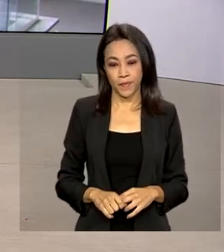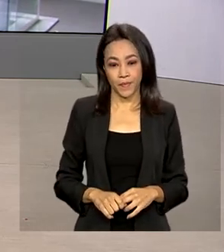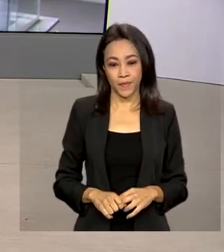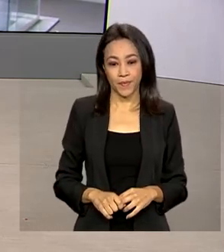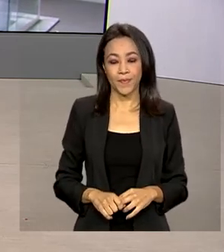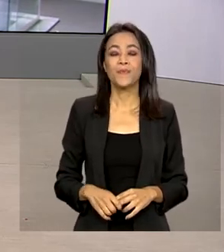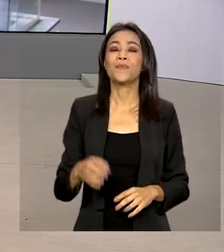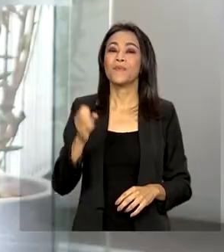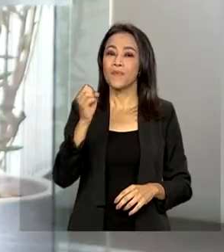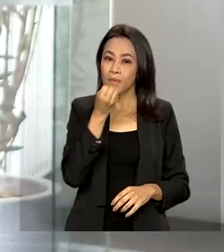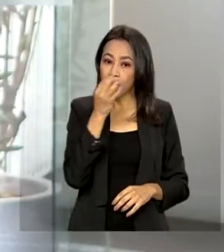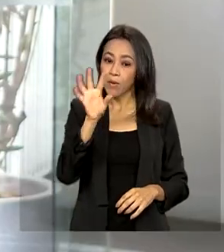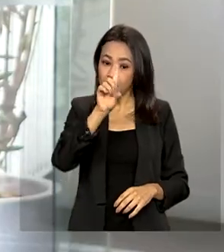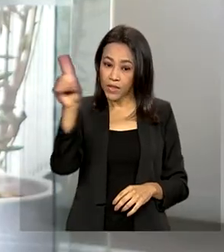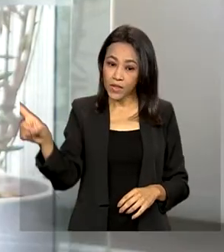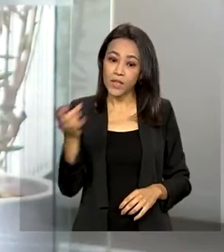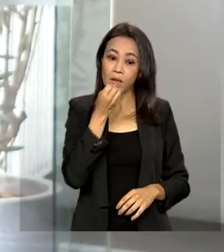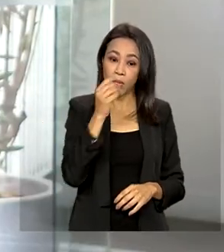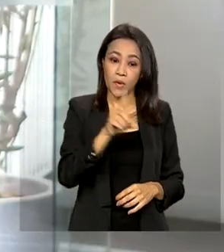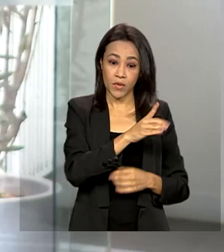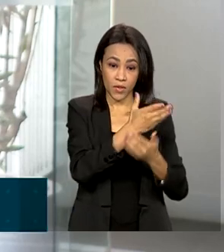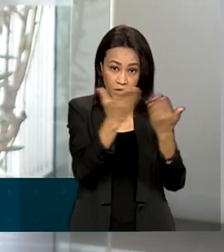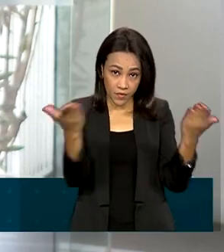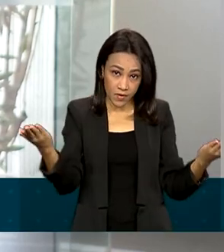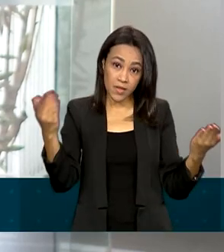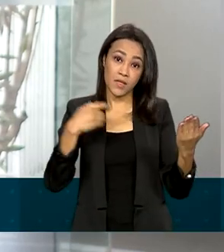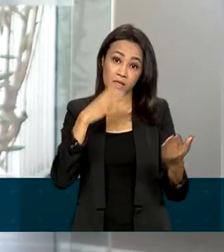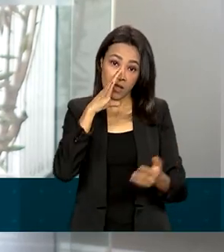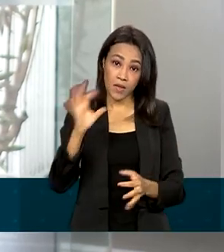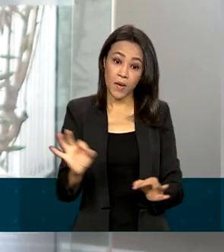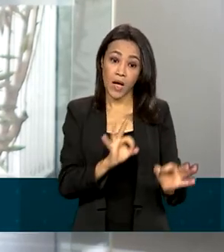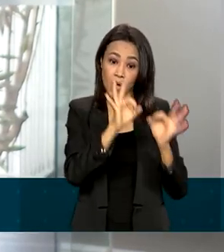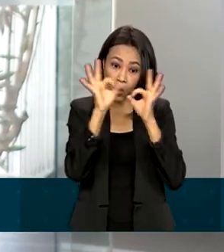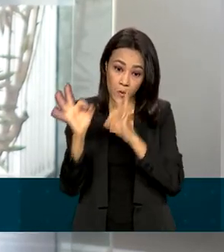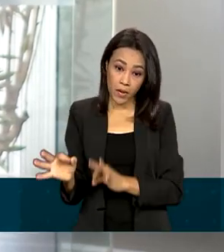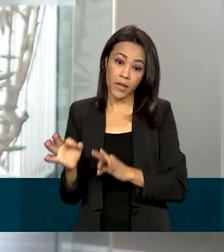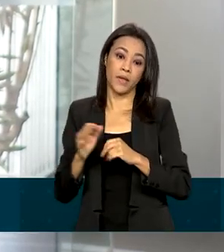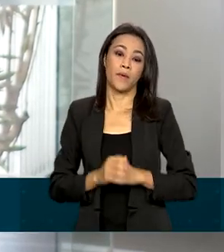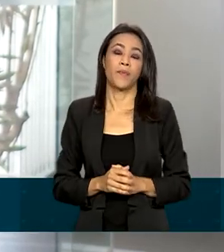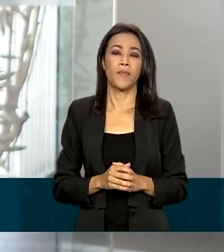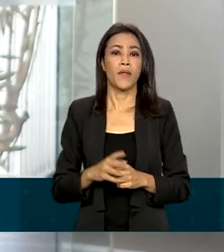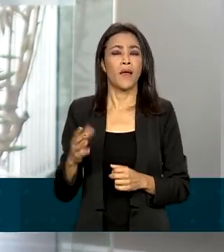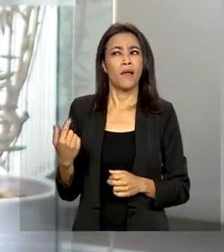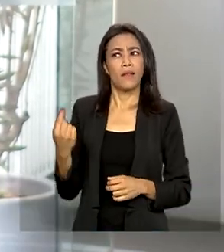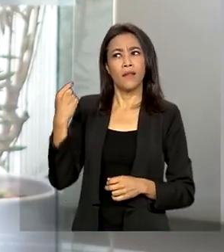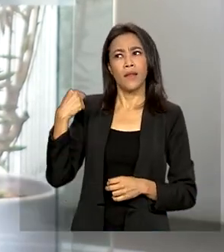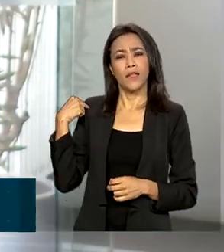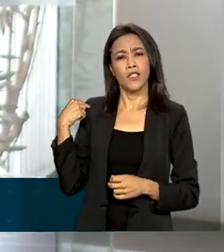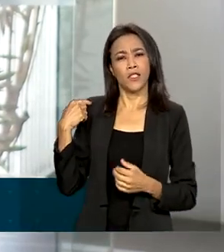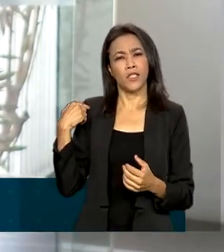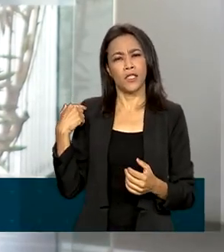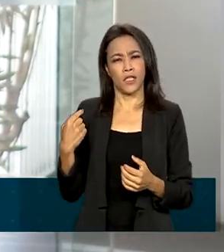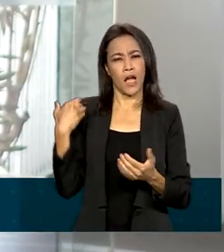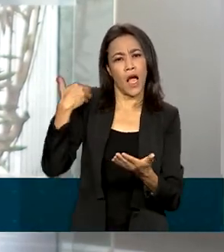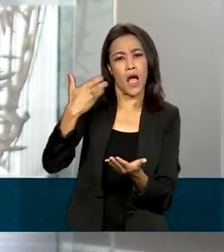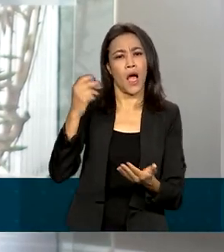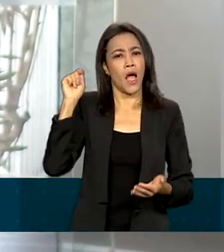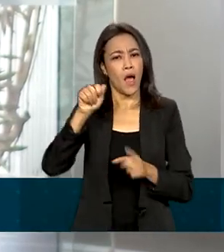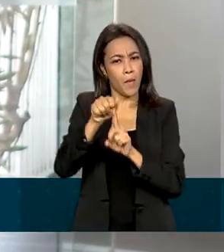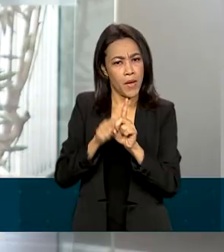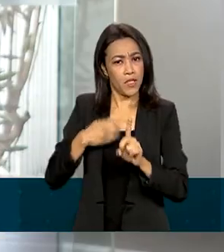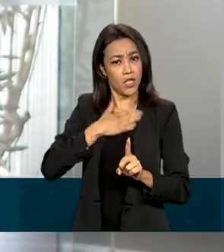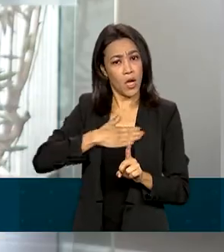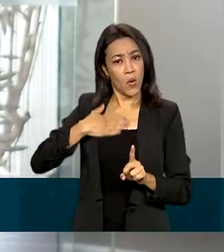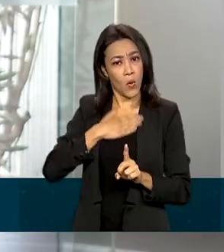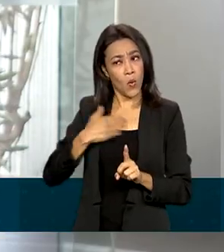Bom dia, Renata, bom dia pra você também que está nos acompanhando. Até então, desde agosto deste ano, o uso de máscara